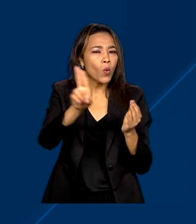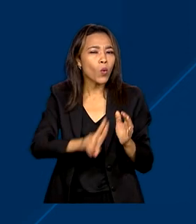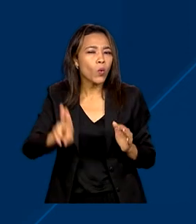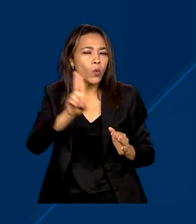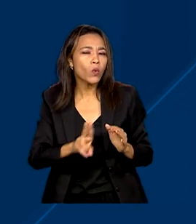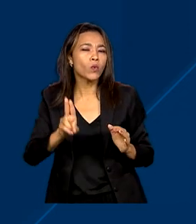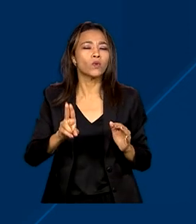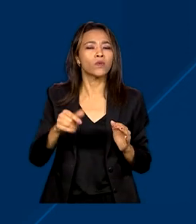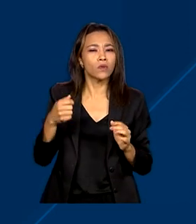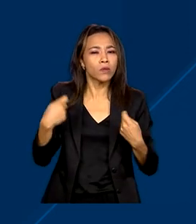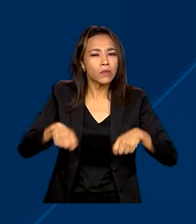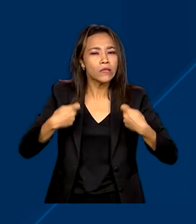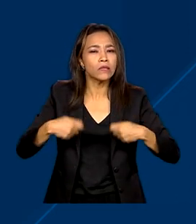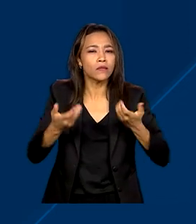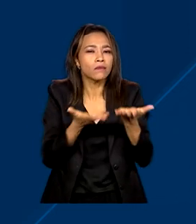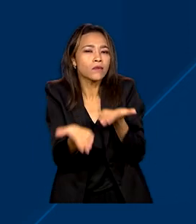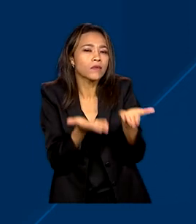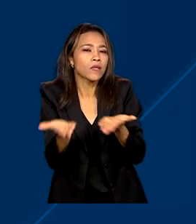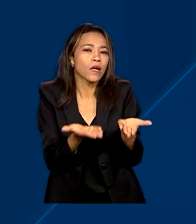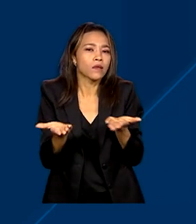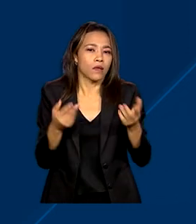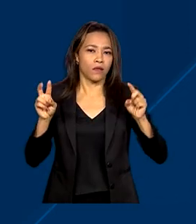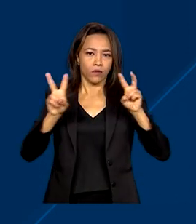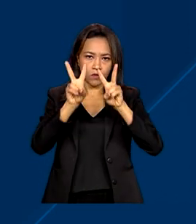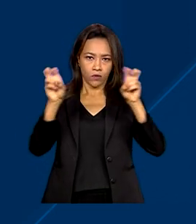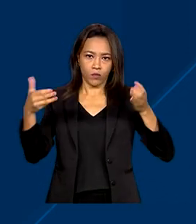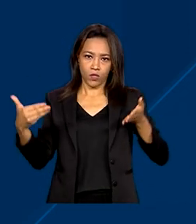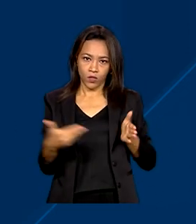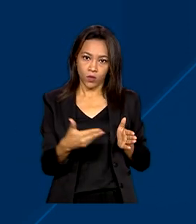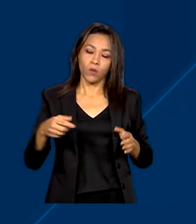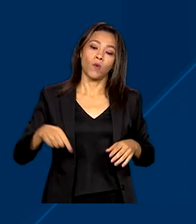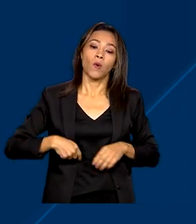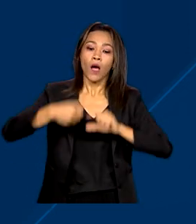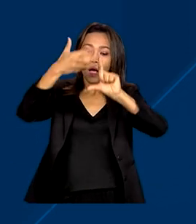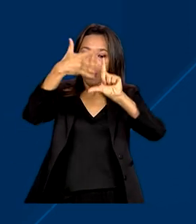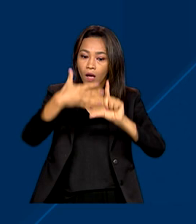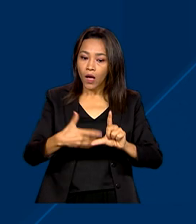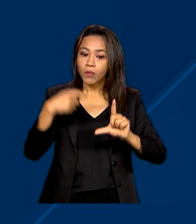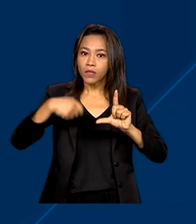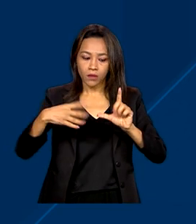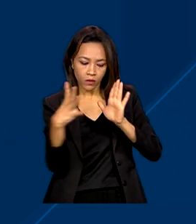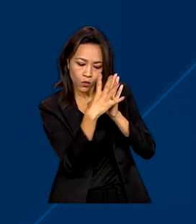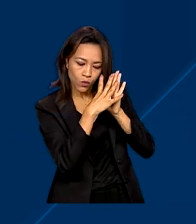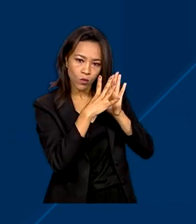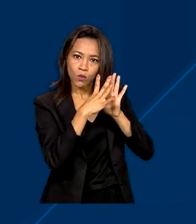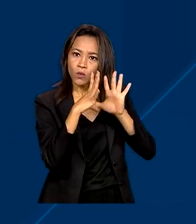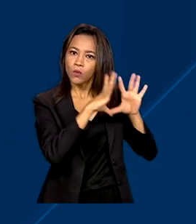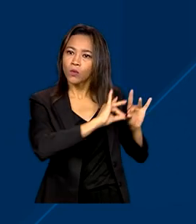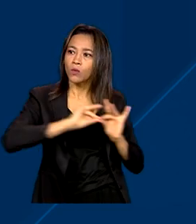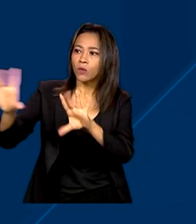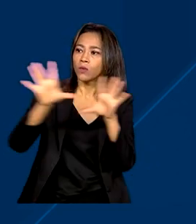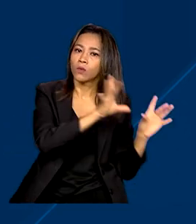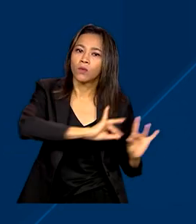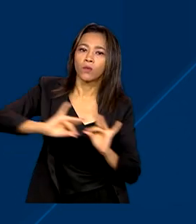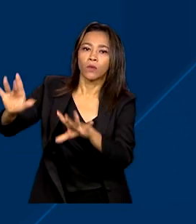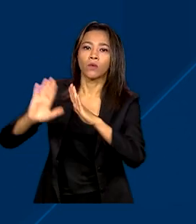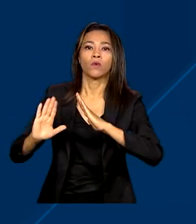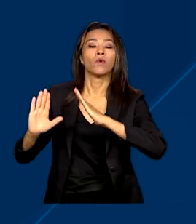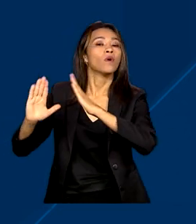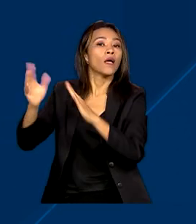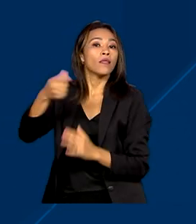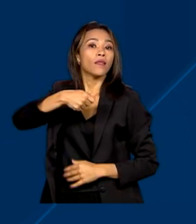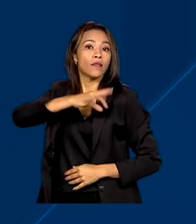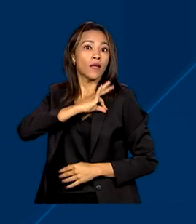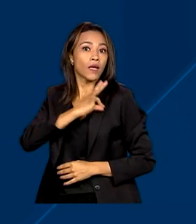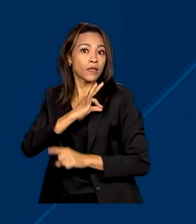adotados. As plataformas serão obrigadas a compartilhar com delegacias de crimes cibernéticos dados que possam